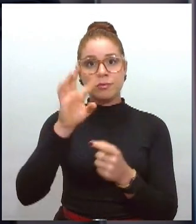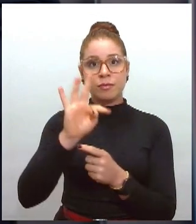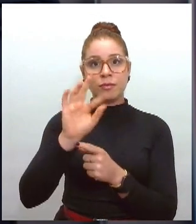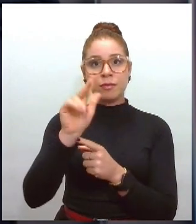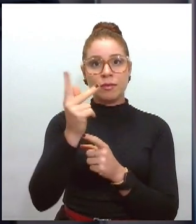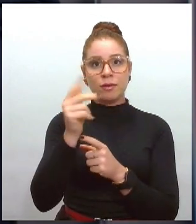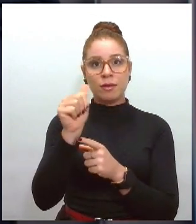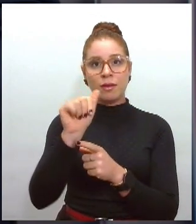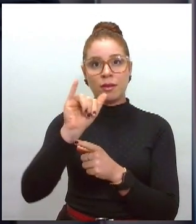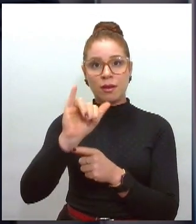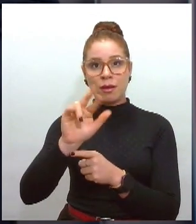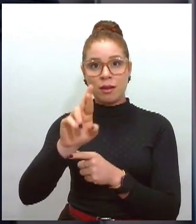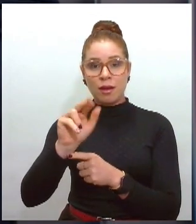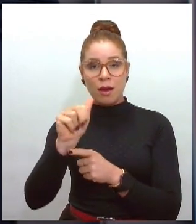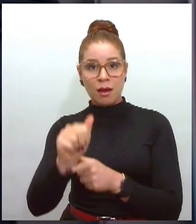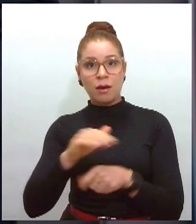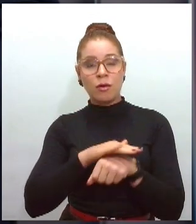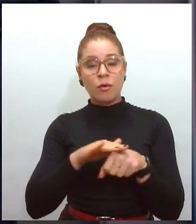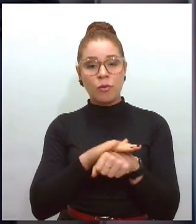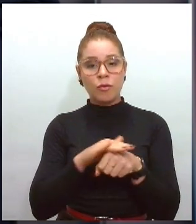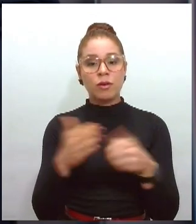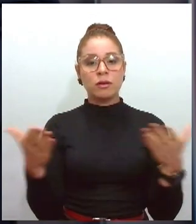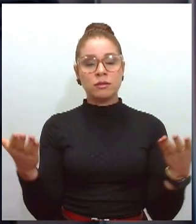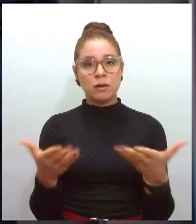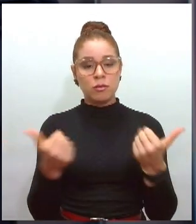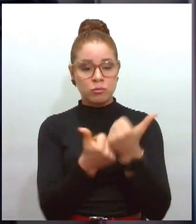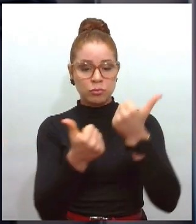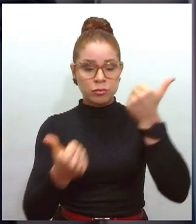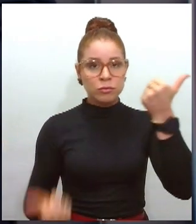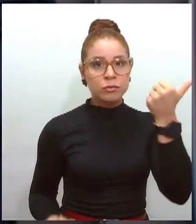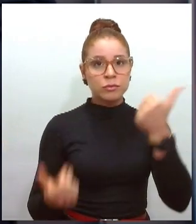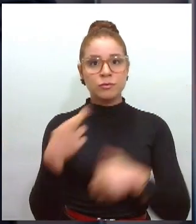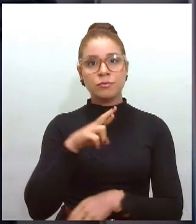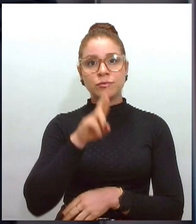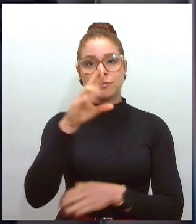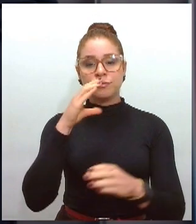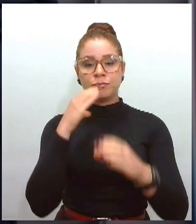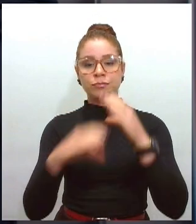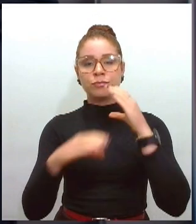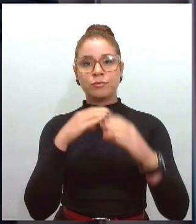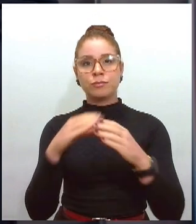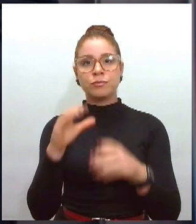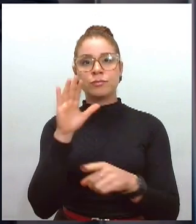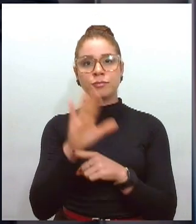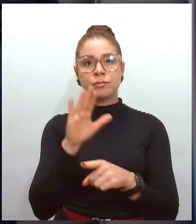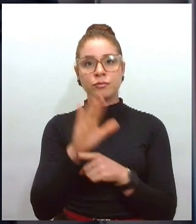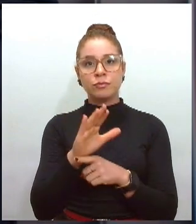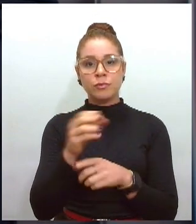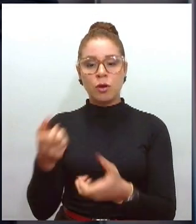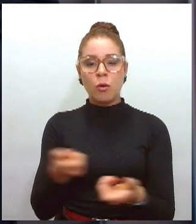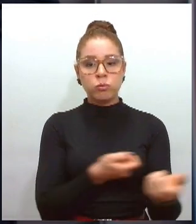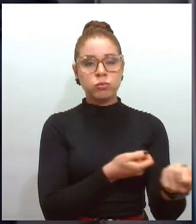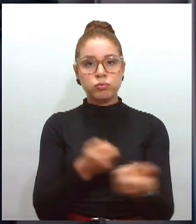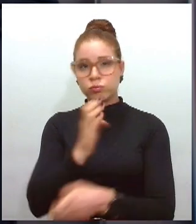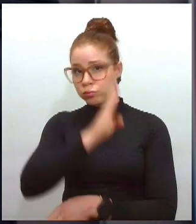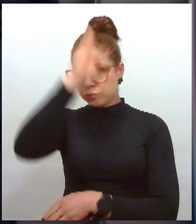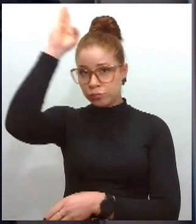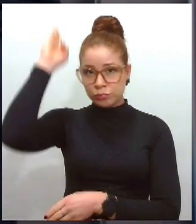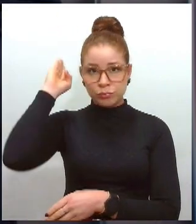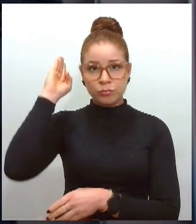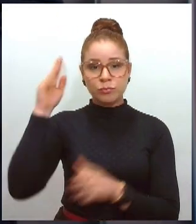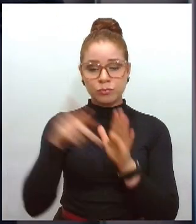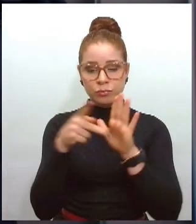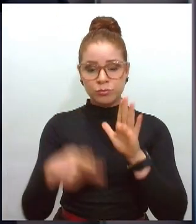com o subchefe da assessoria de comunicação do Corpo de Bombeiros Militar de Sergipe para falar